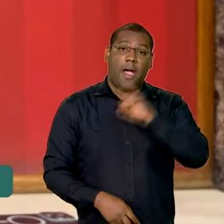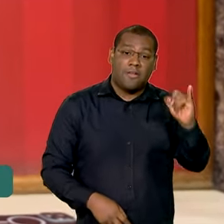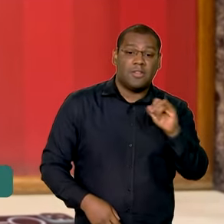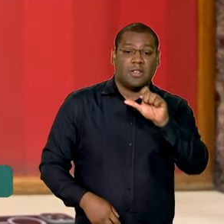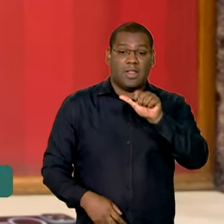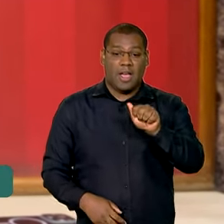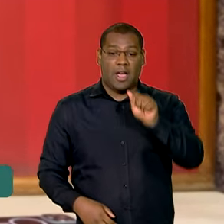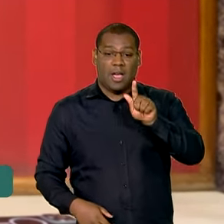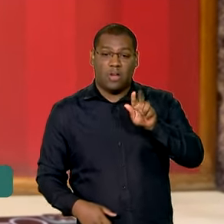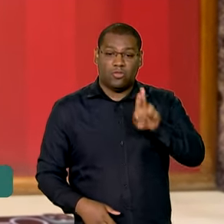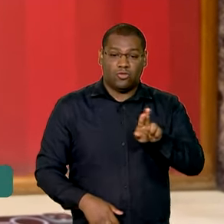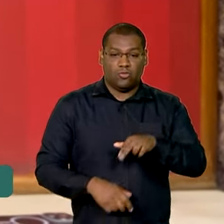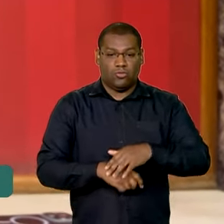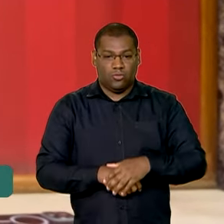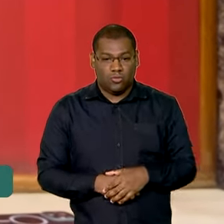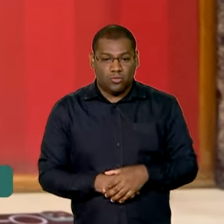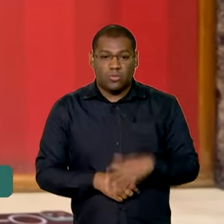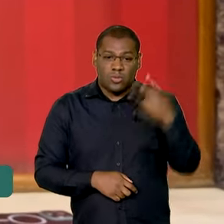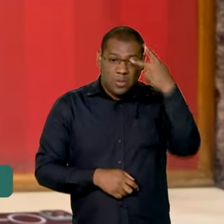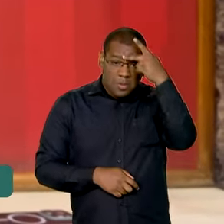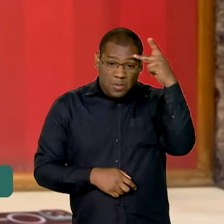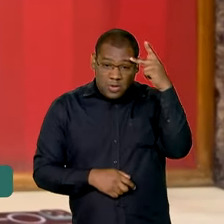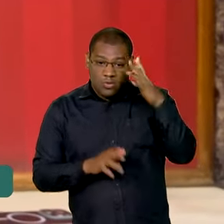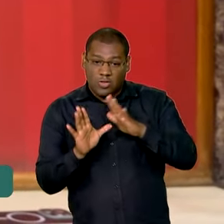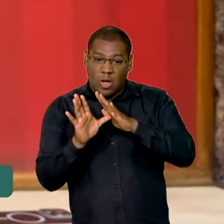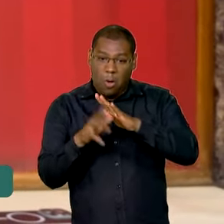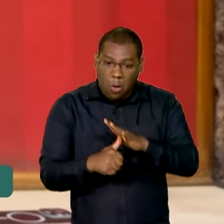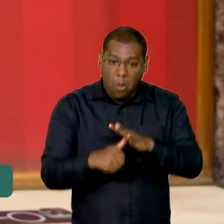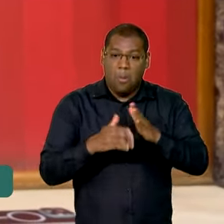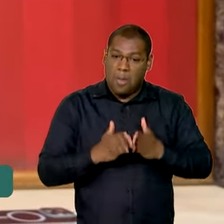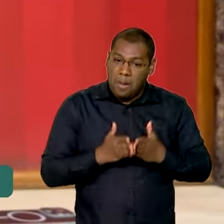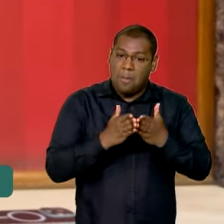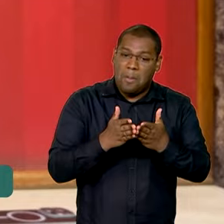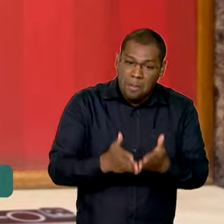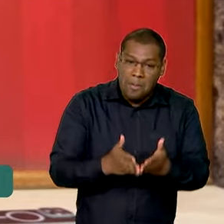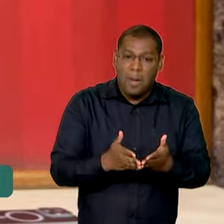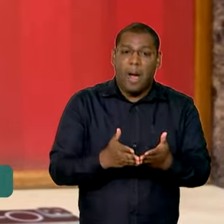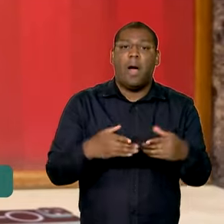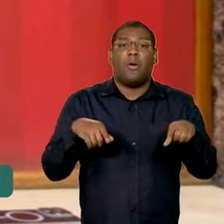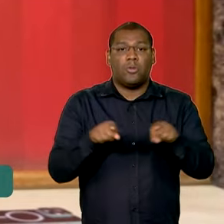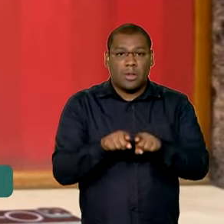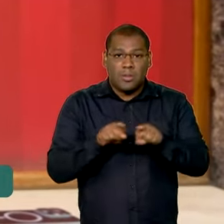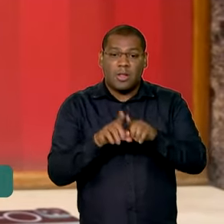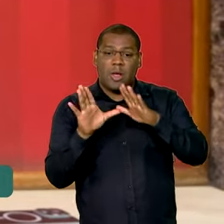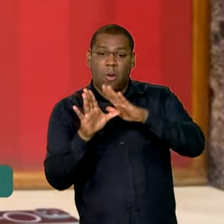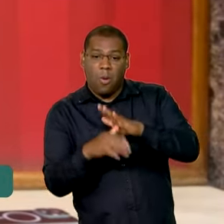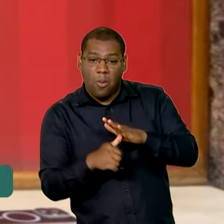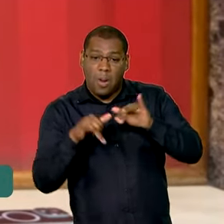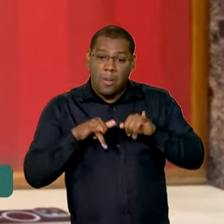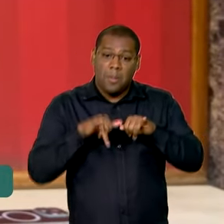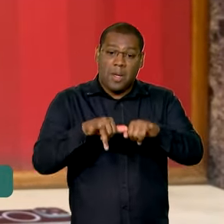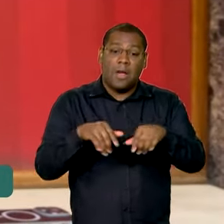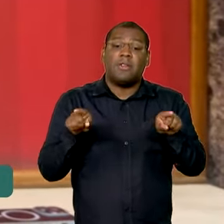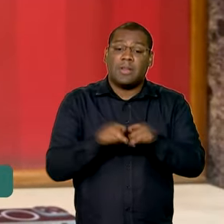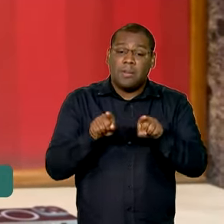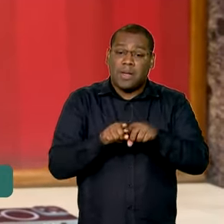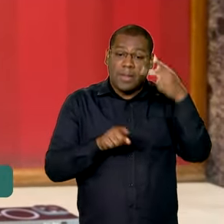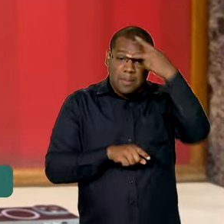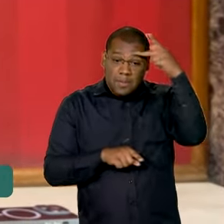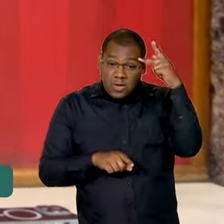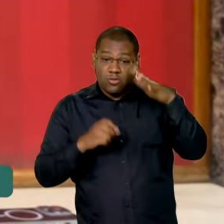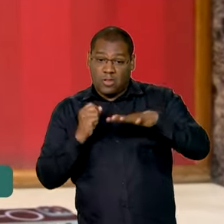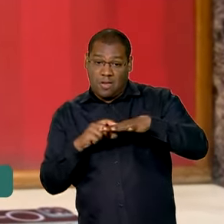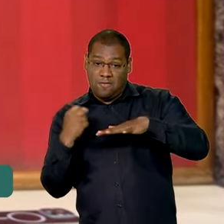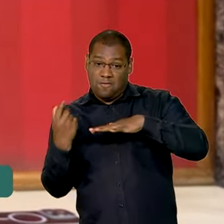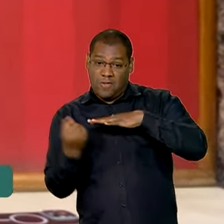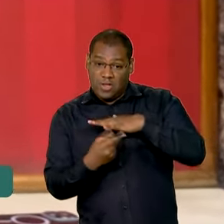quem rouba barco de salvamento quem rouba jet ski quem está saqueando casas e mercados e também quem dissemina fake news com o objetivo